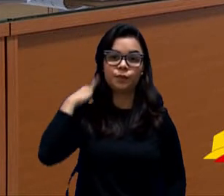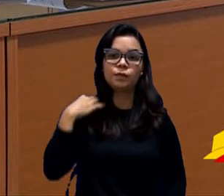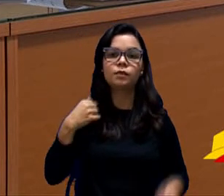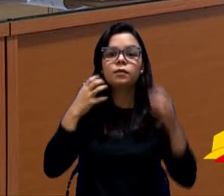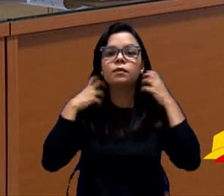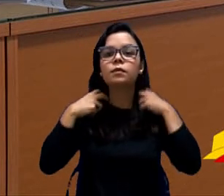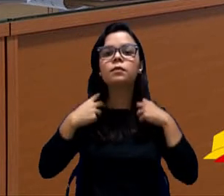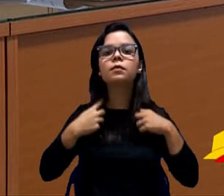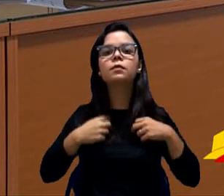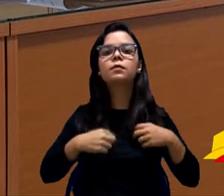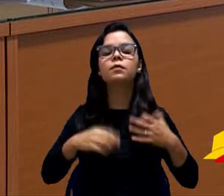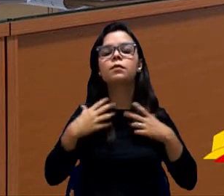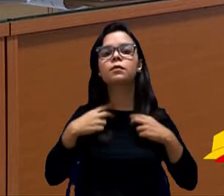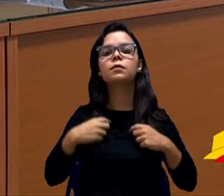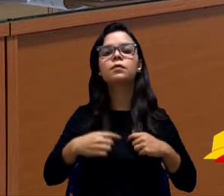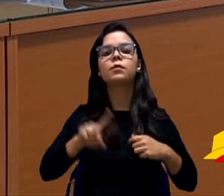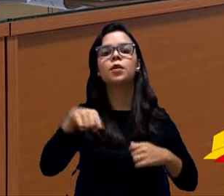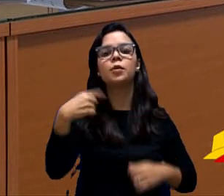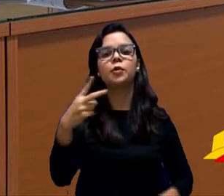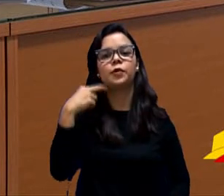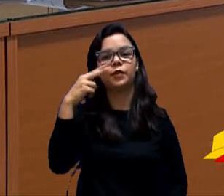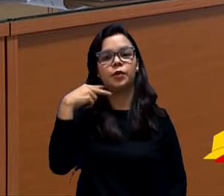Depois, vereador Dílão.